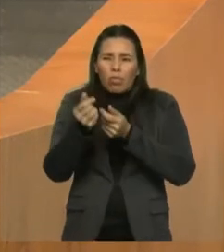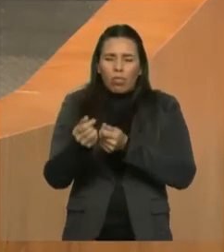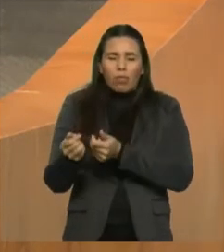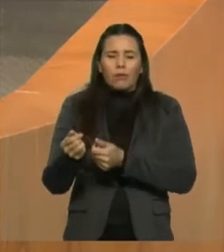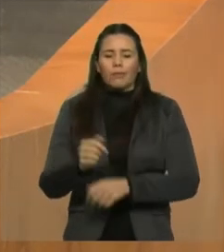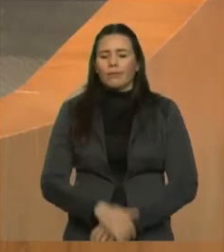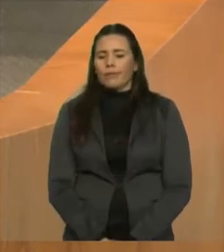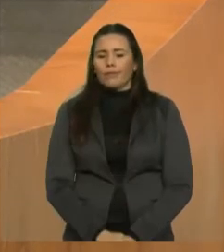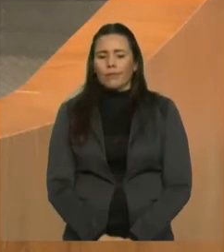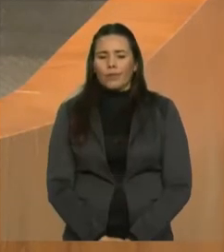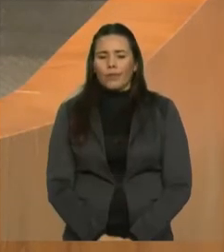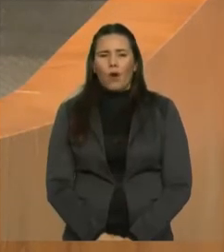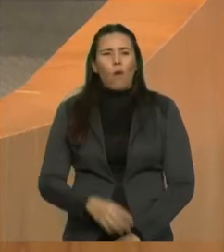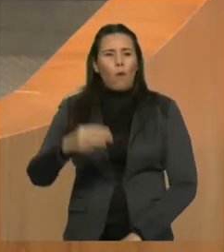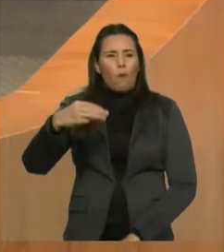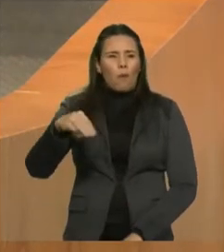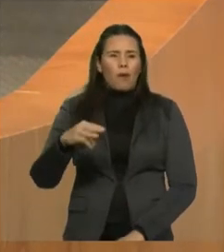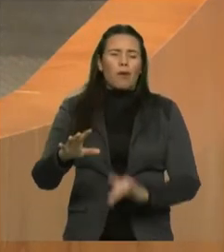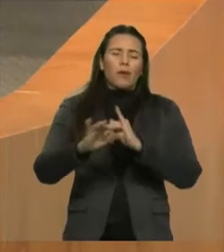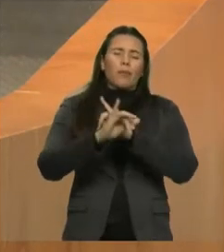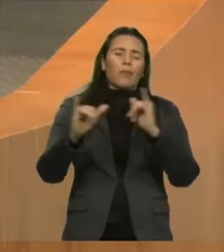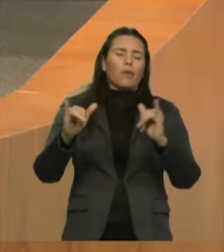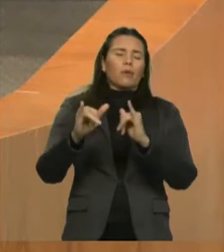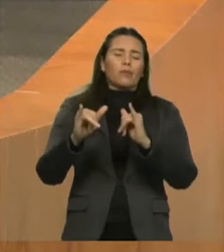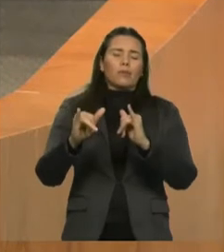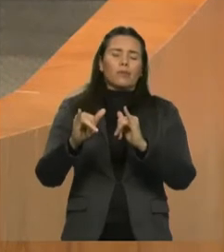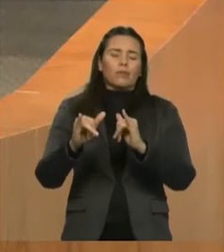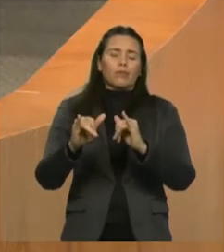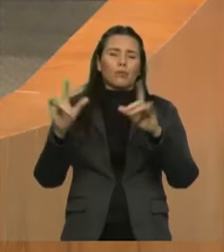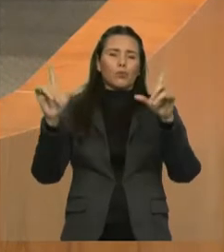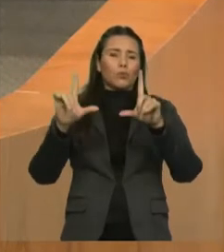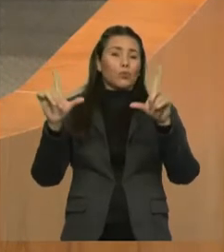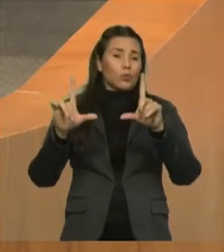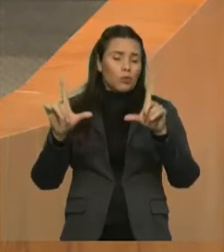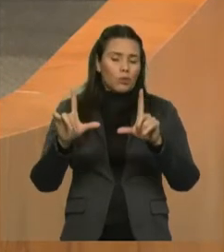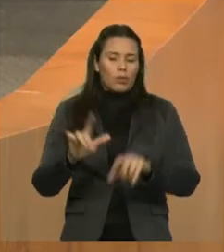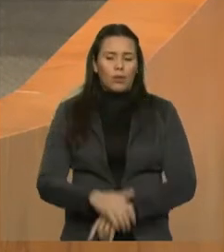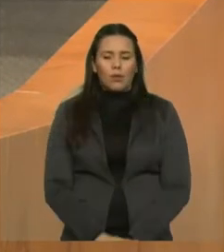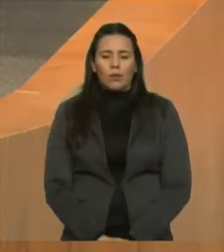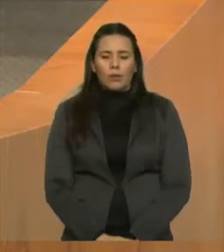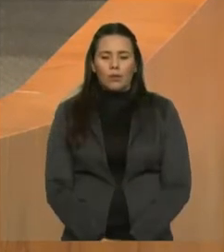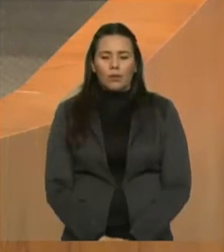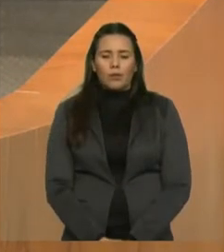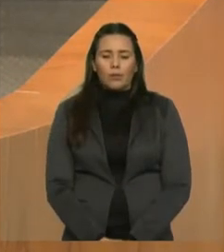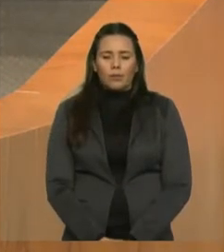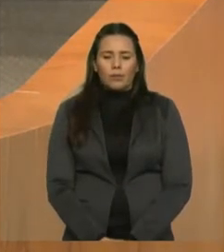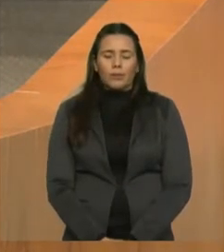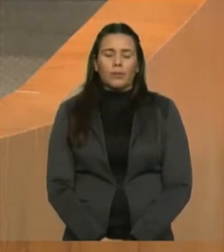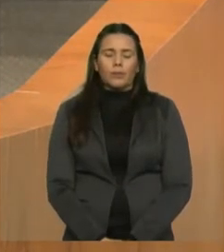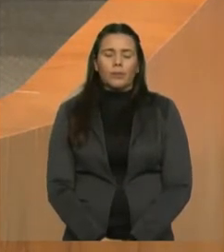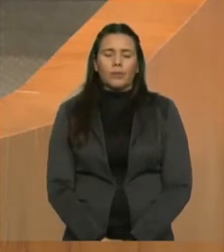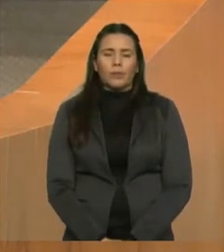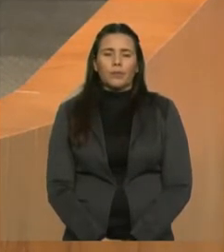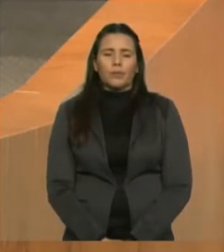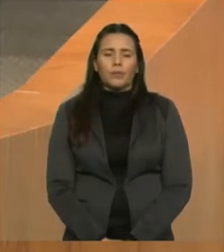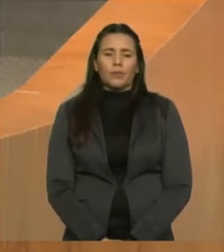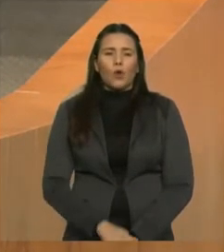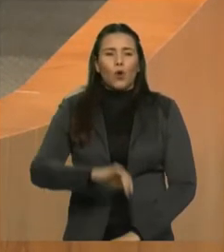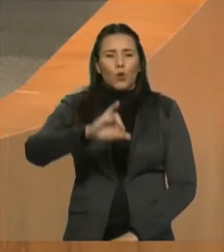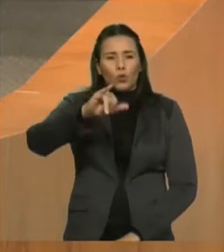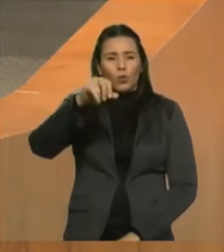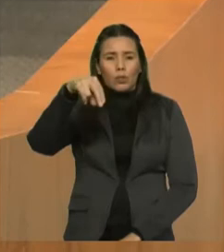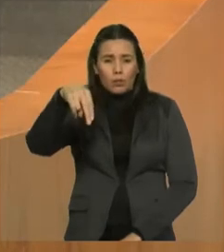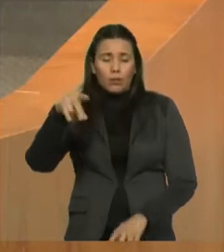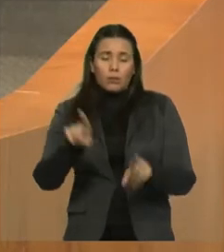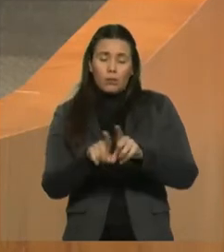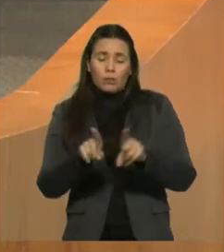horário do Jornal Nacional e no horário do Fantástico, com o dinheiro público. Então, Maranhão de verdade,